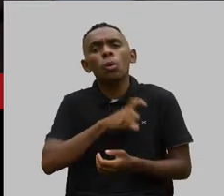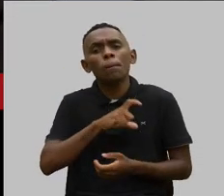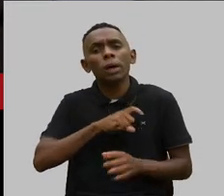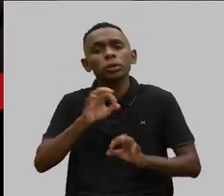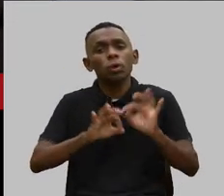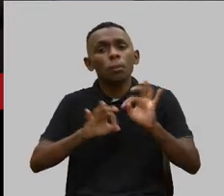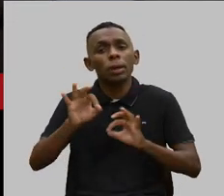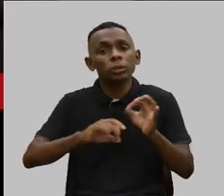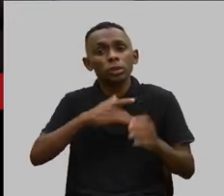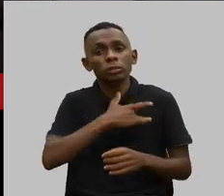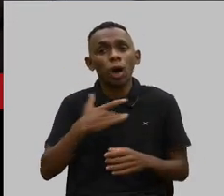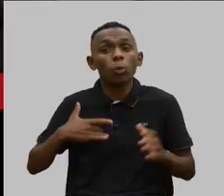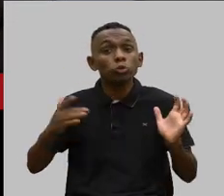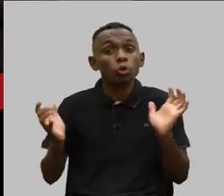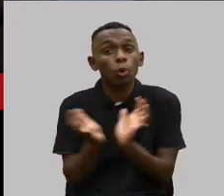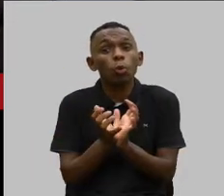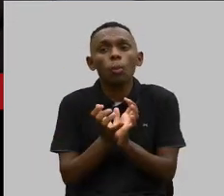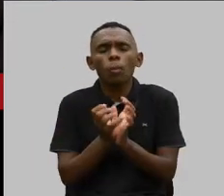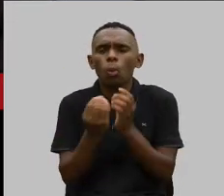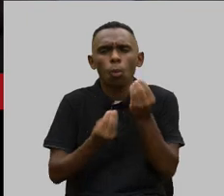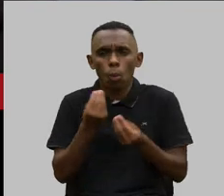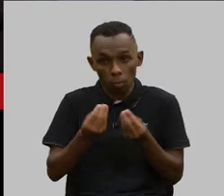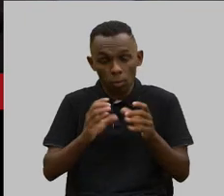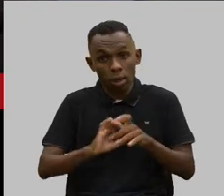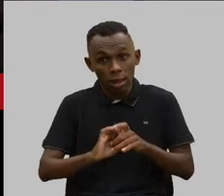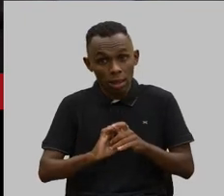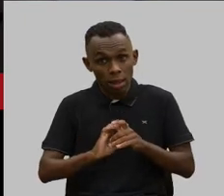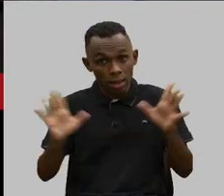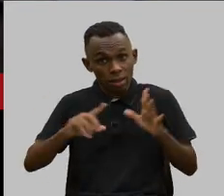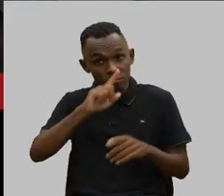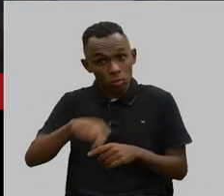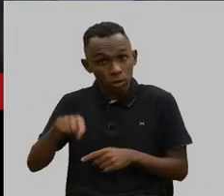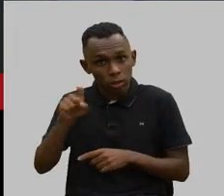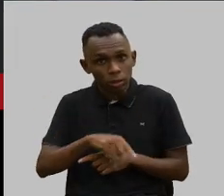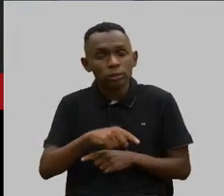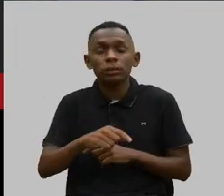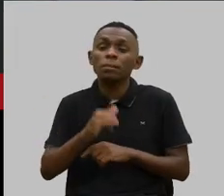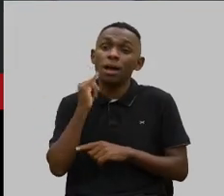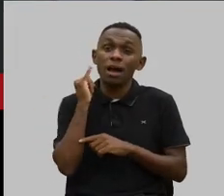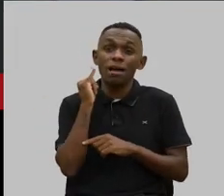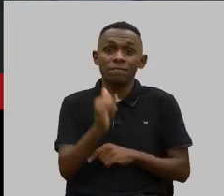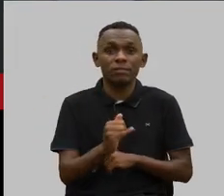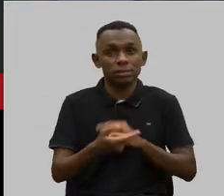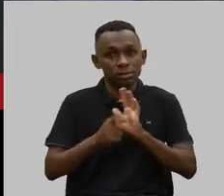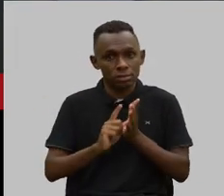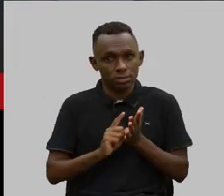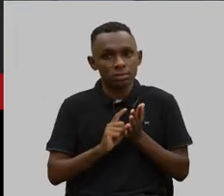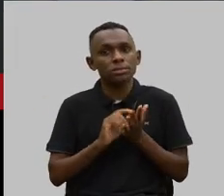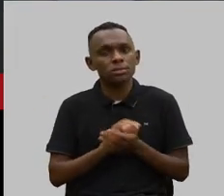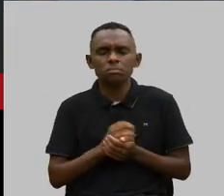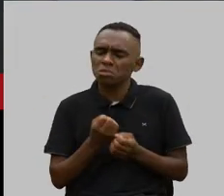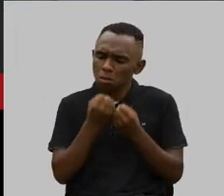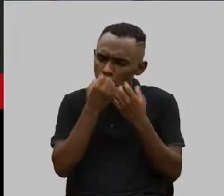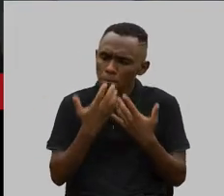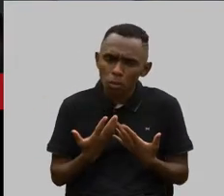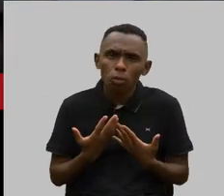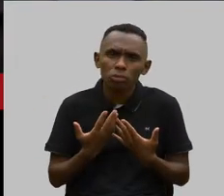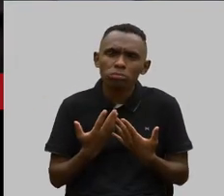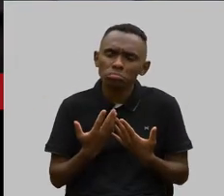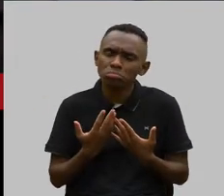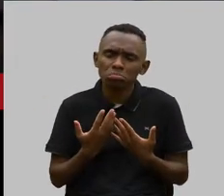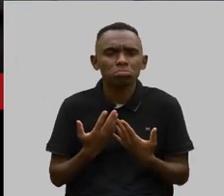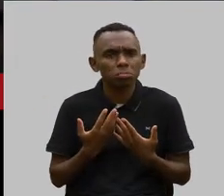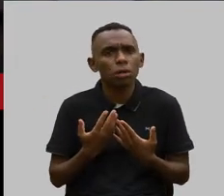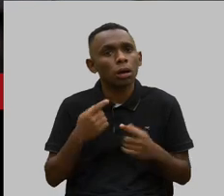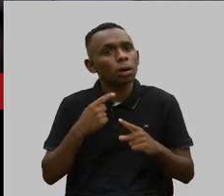permite-se o cancelamento desde que avise. Isso é uma beleza, excelência. Isso é uma beleza, porque